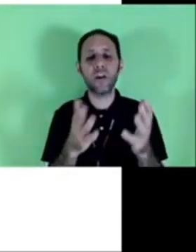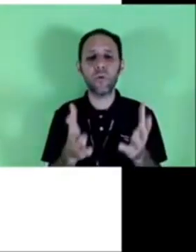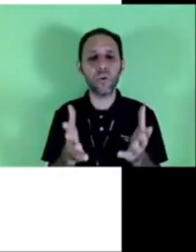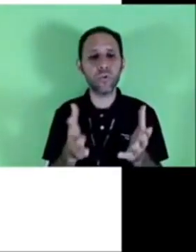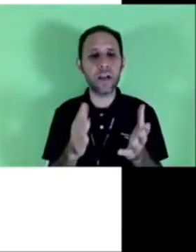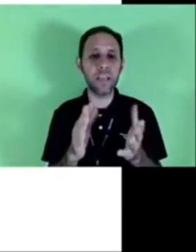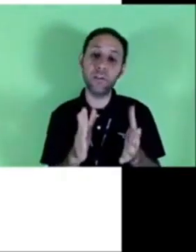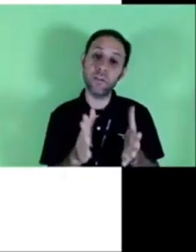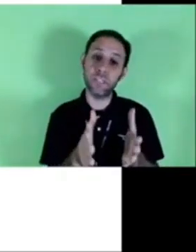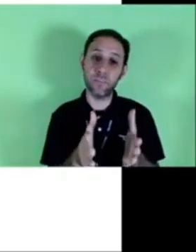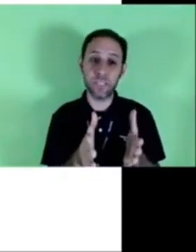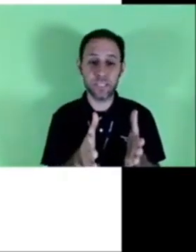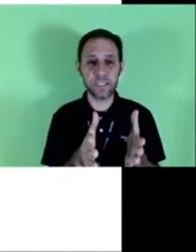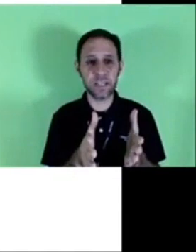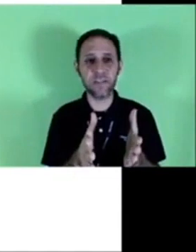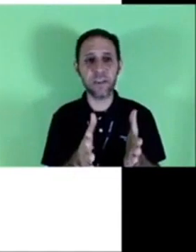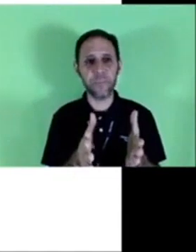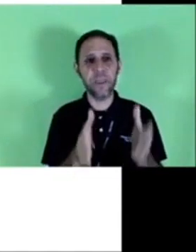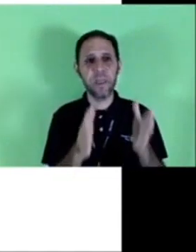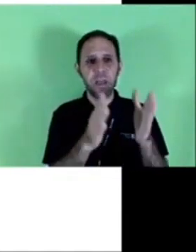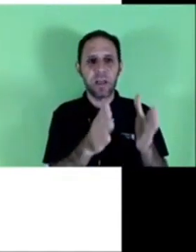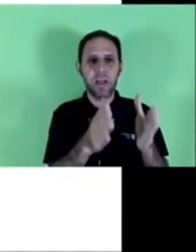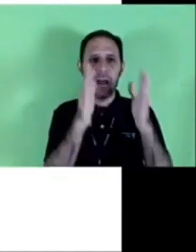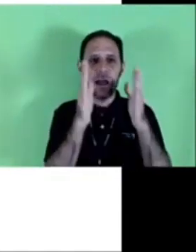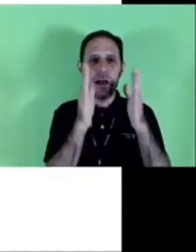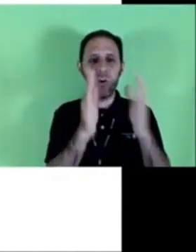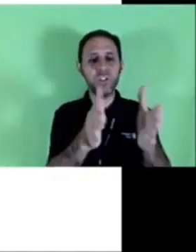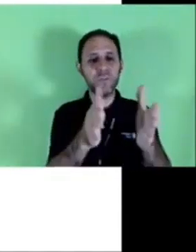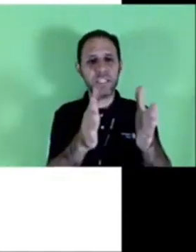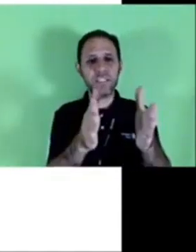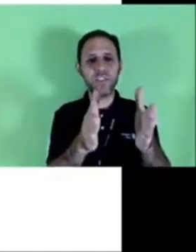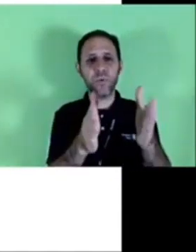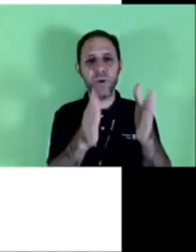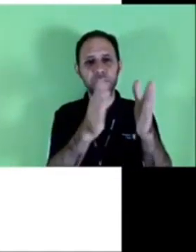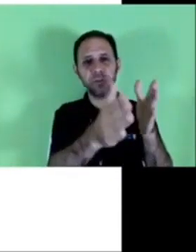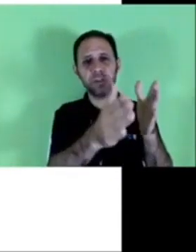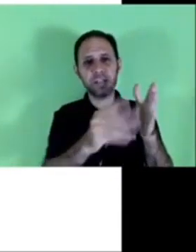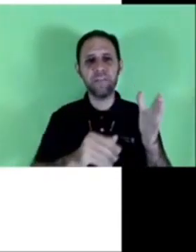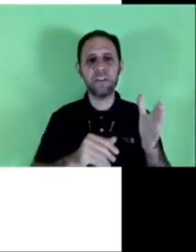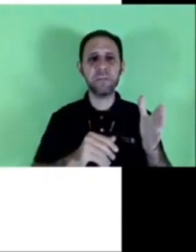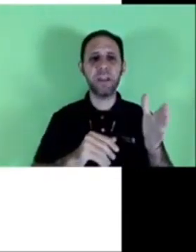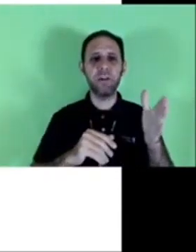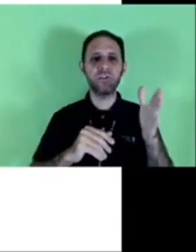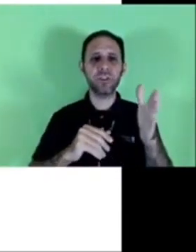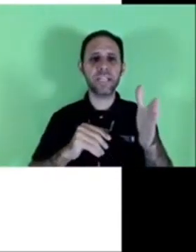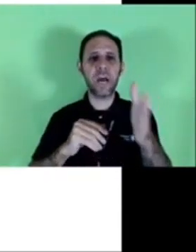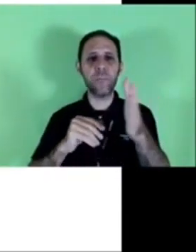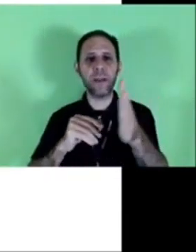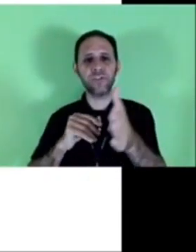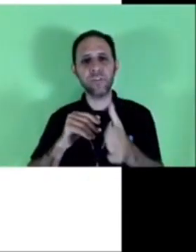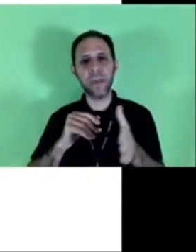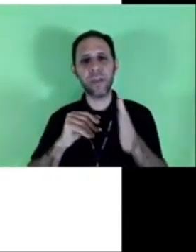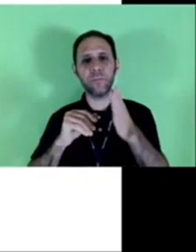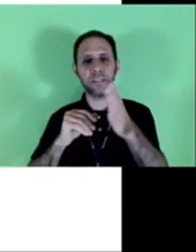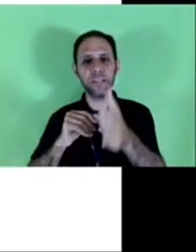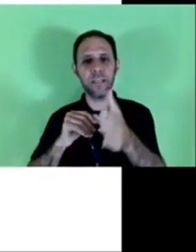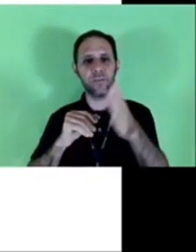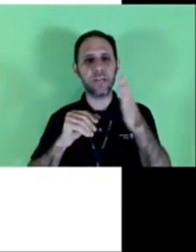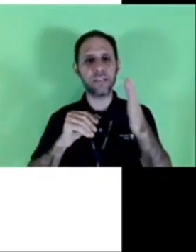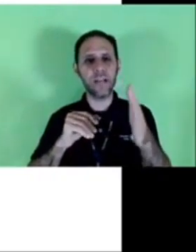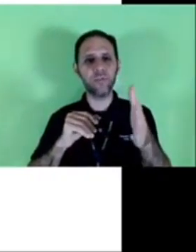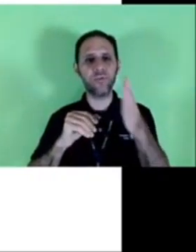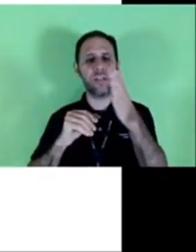mal dado de acordo com aquilo que você precisa escrever onde você se expõe no que está em vermelho José Alberto Gemelo